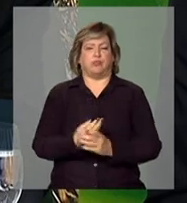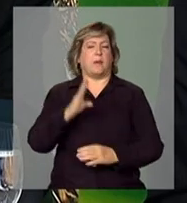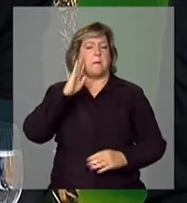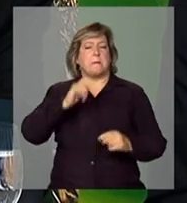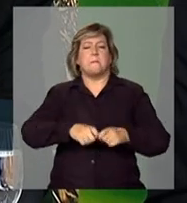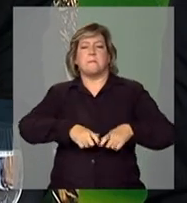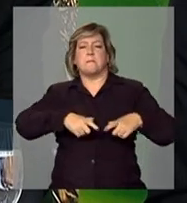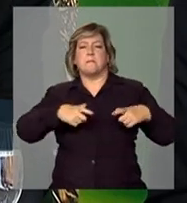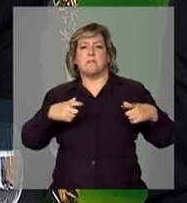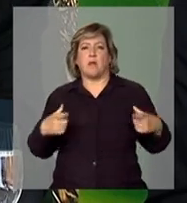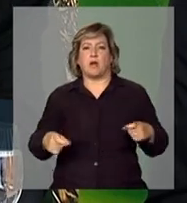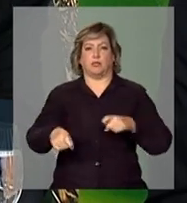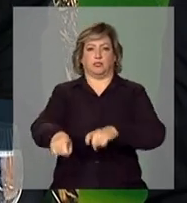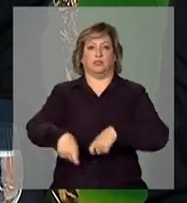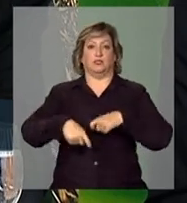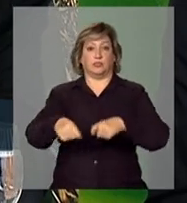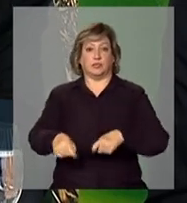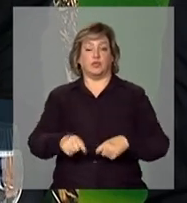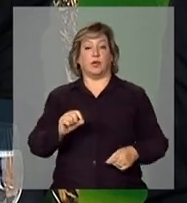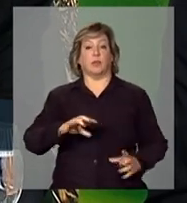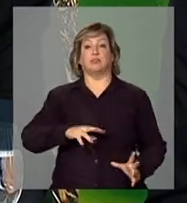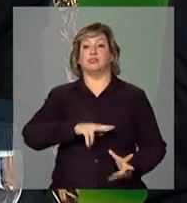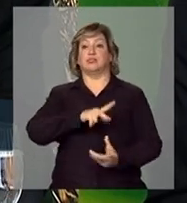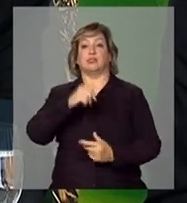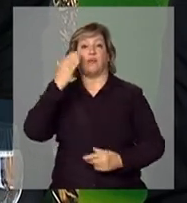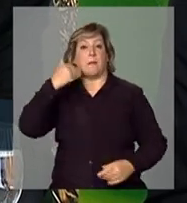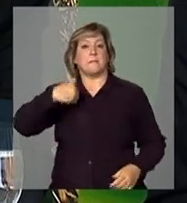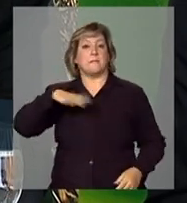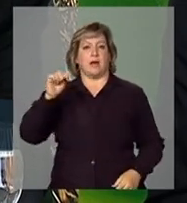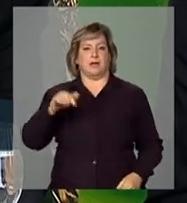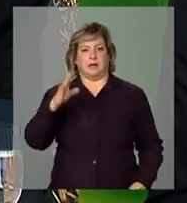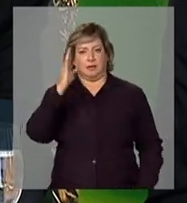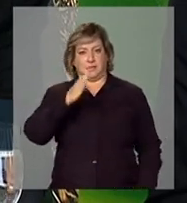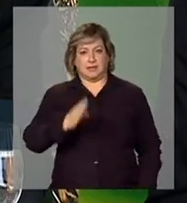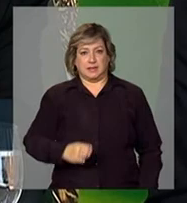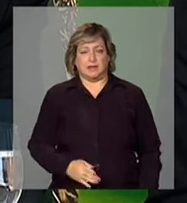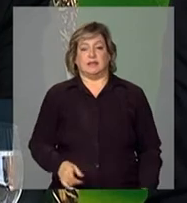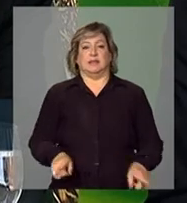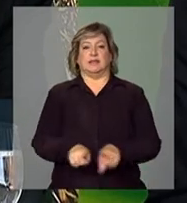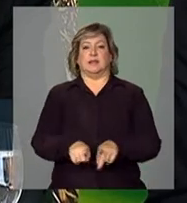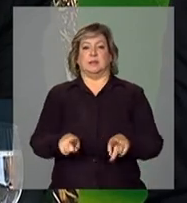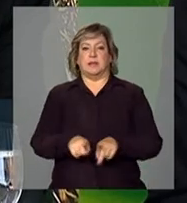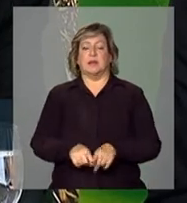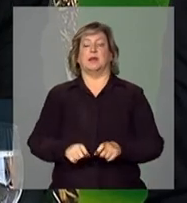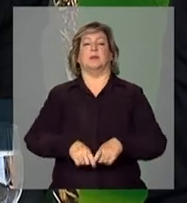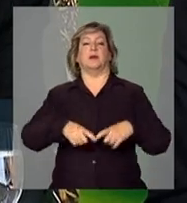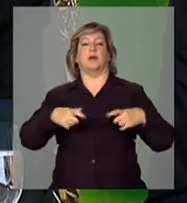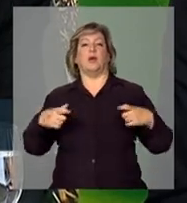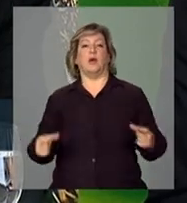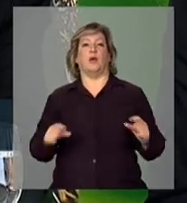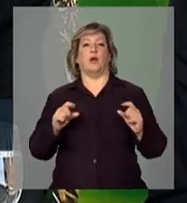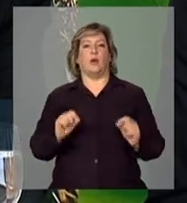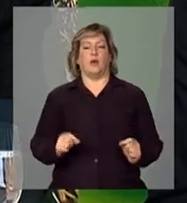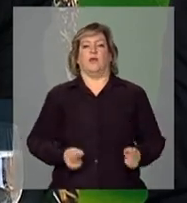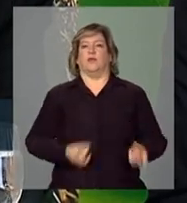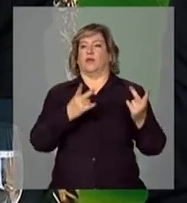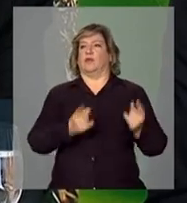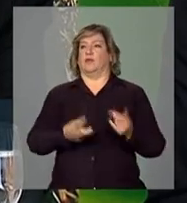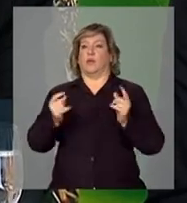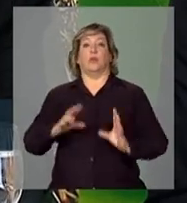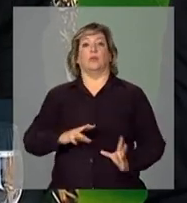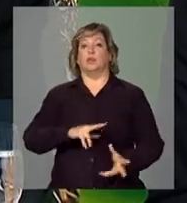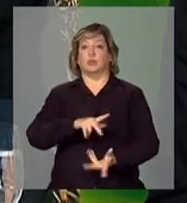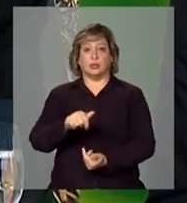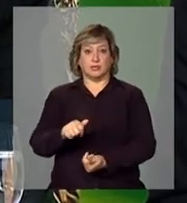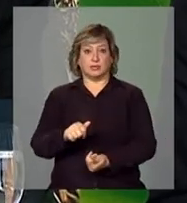dos maiores produtores mundiais e um dos maiores portadores do mundo. E eu